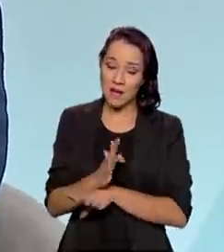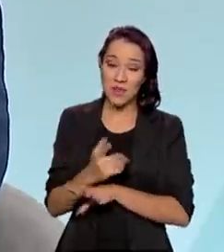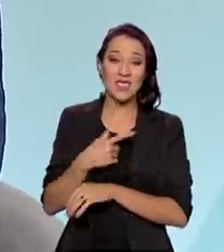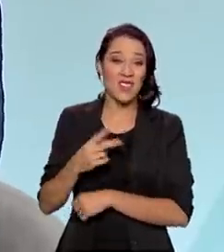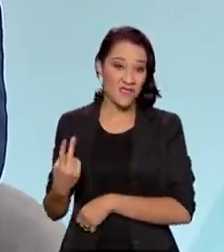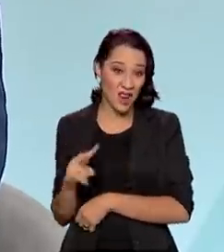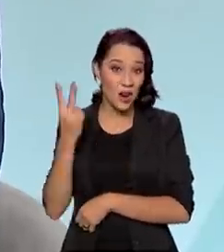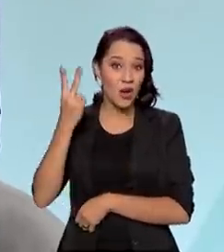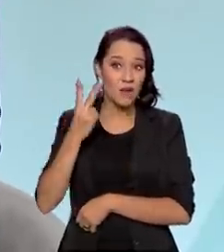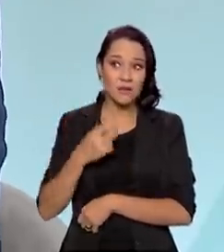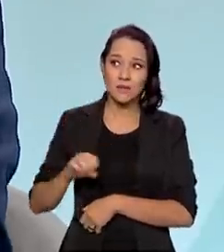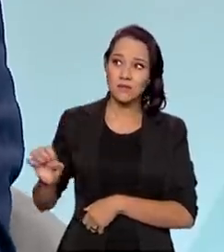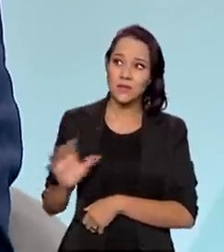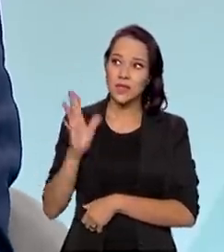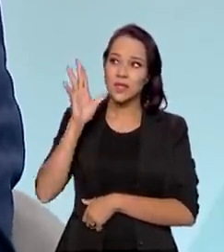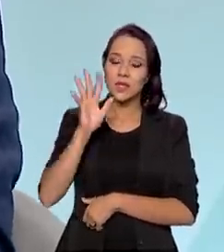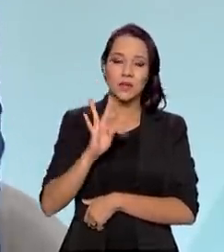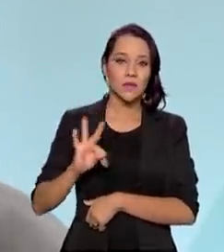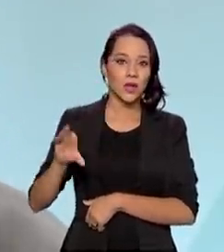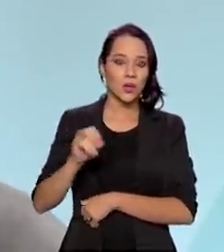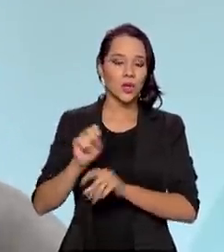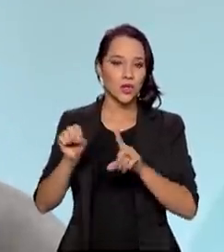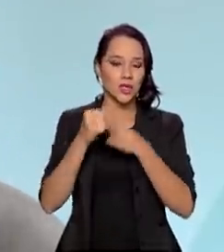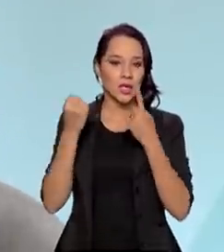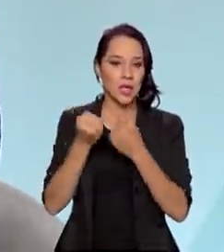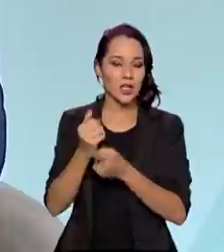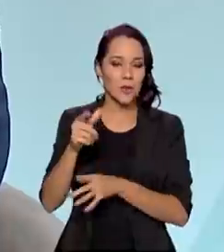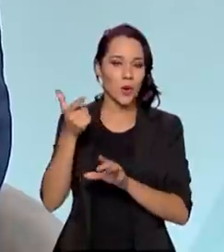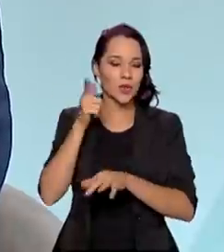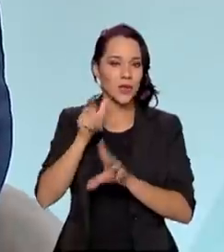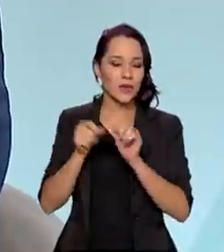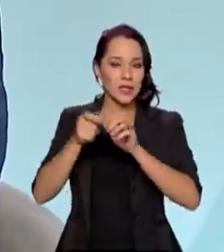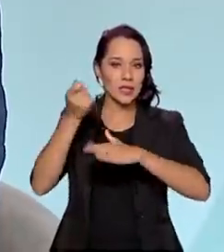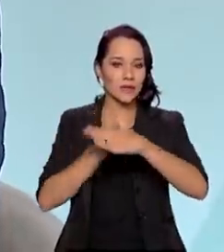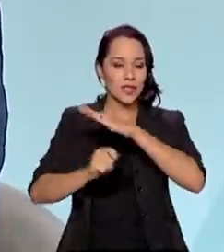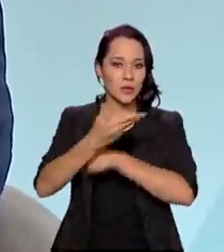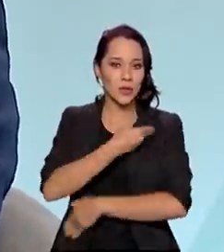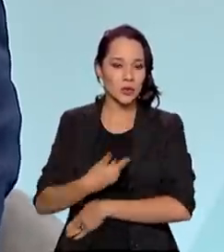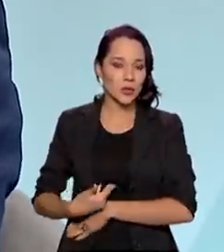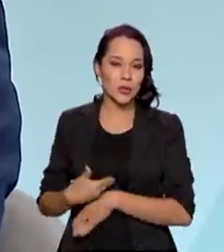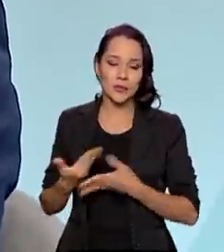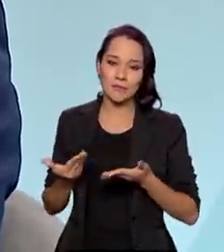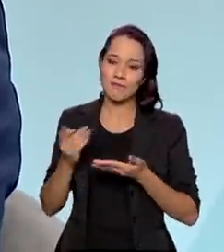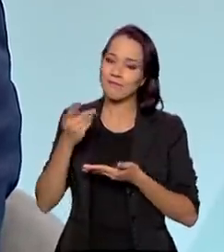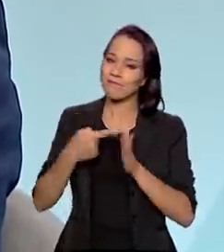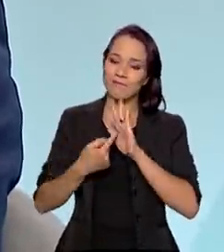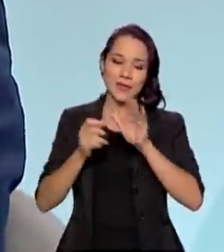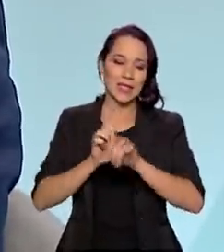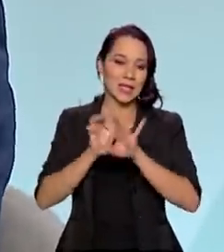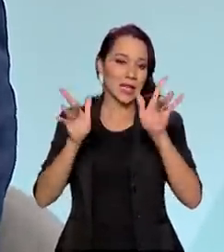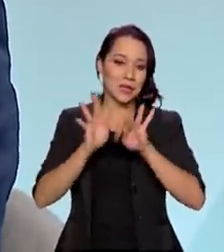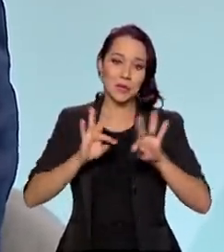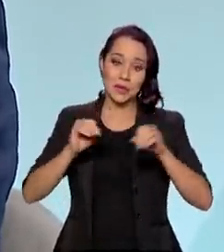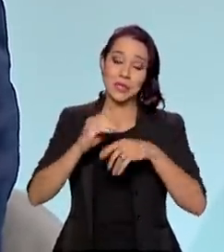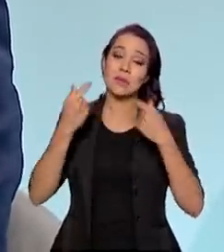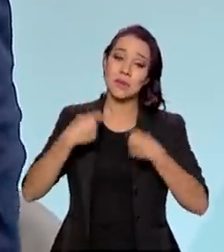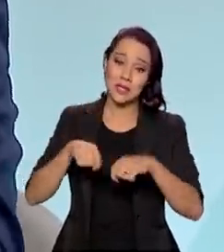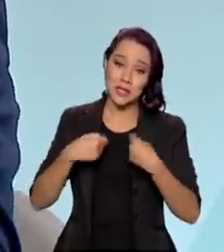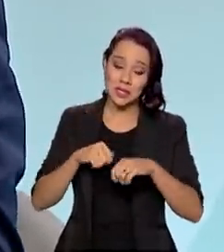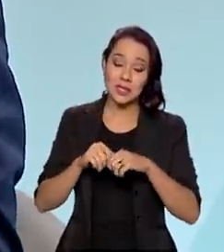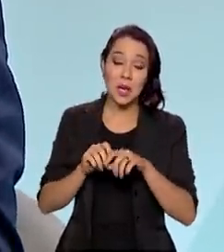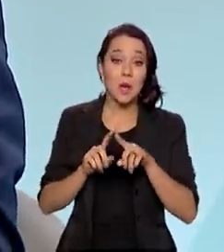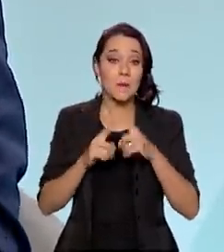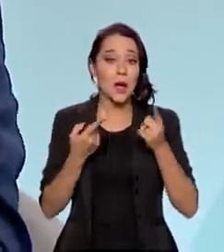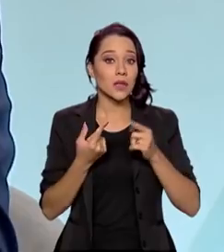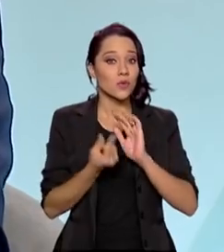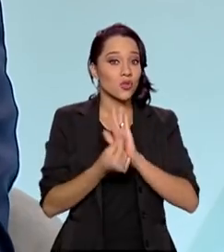custo que é muito alto para toda a sociedade para que você faça esses investimentos públicos. Isso está cada vez mais claro para todos, que há necessidade, mas